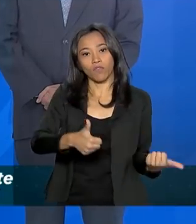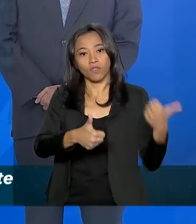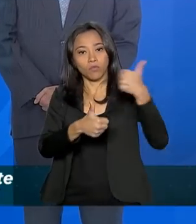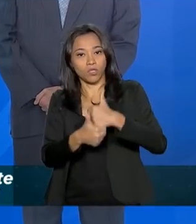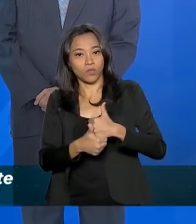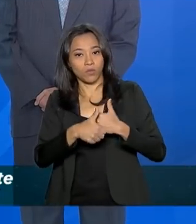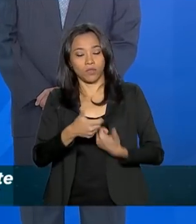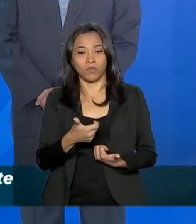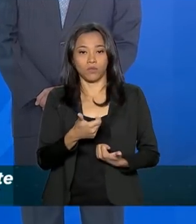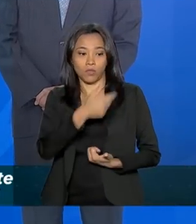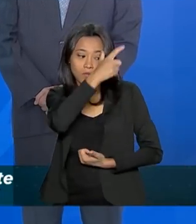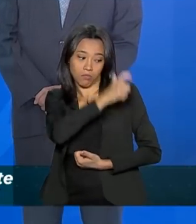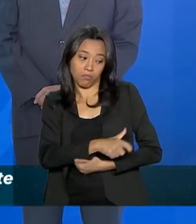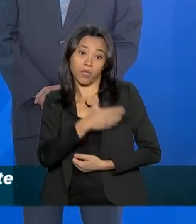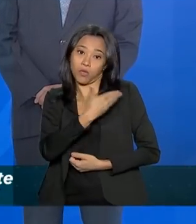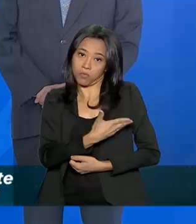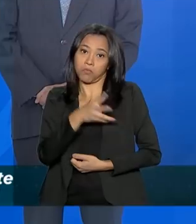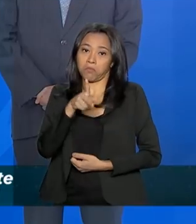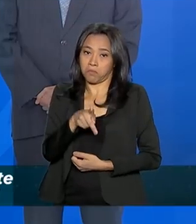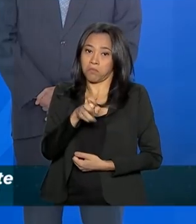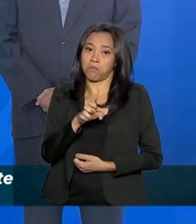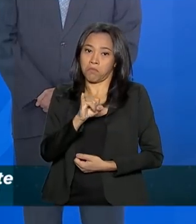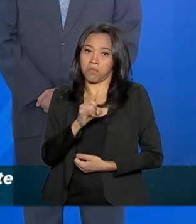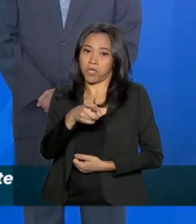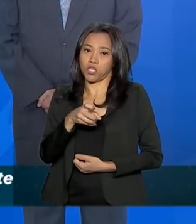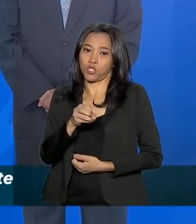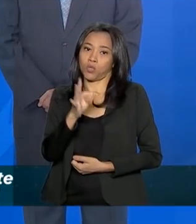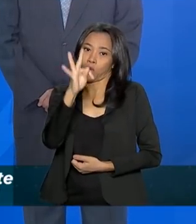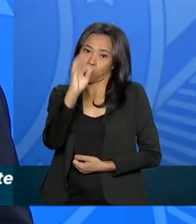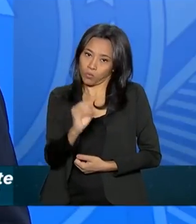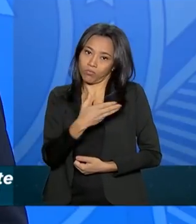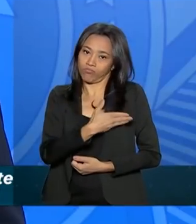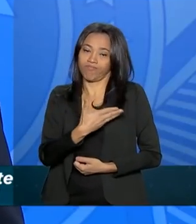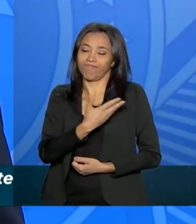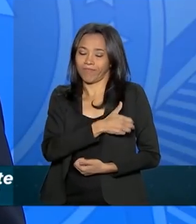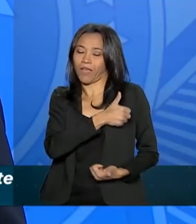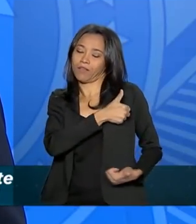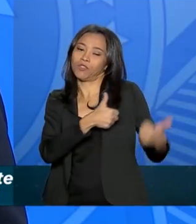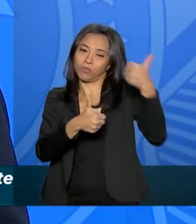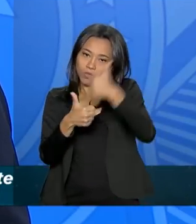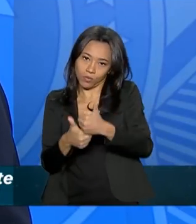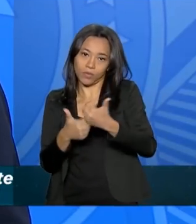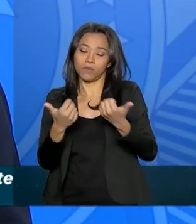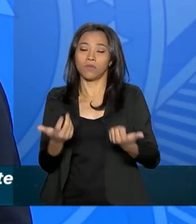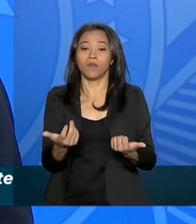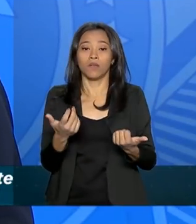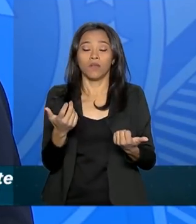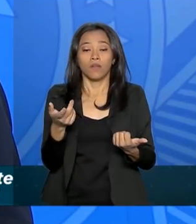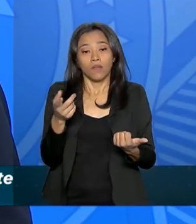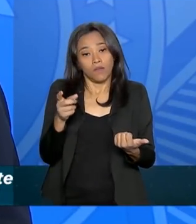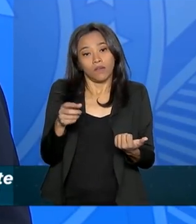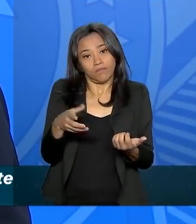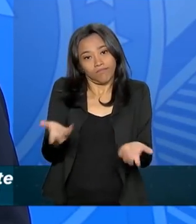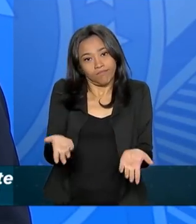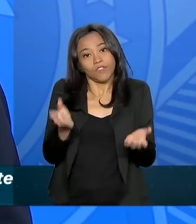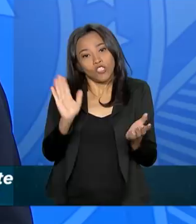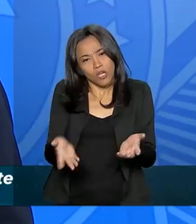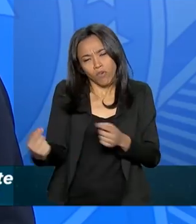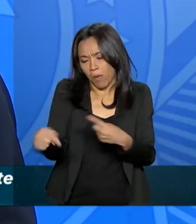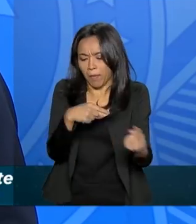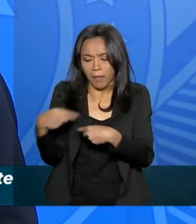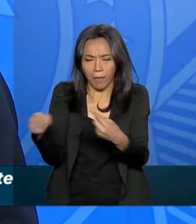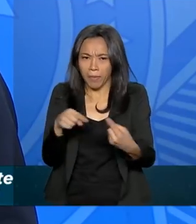pelo Flávio Peixoto. Página virada, eu acho que tudo que tinha que ser debatido sobre essa queda já foi